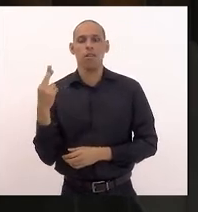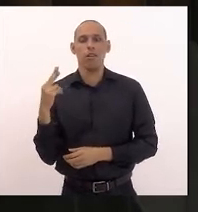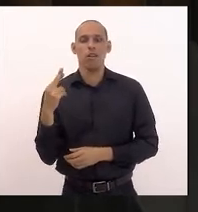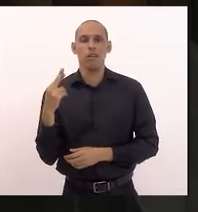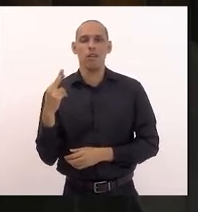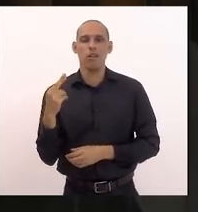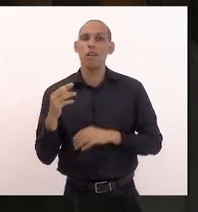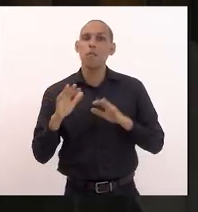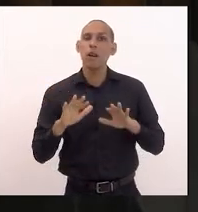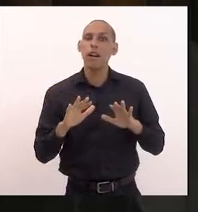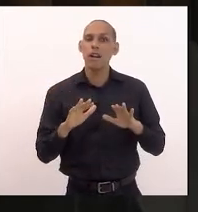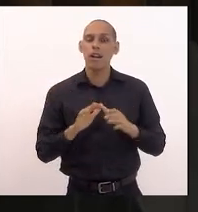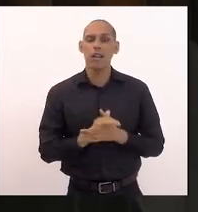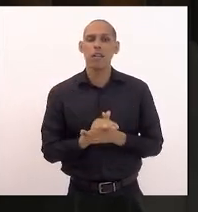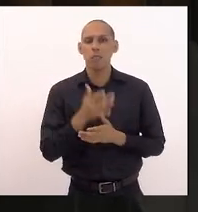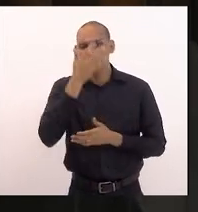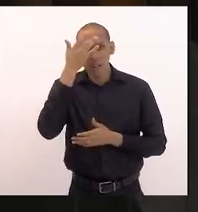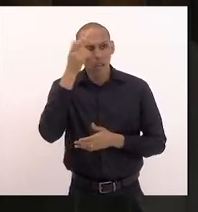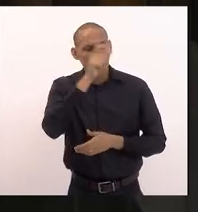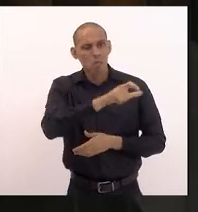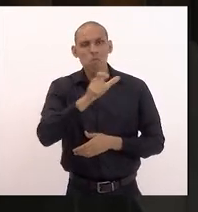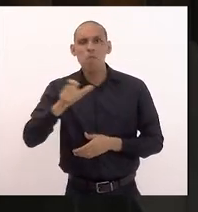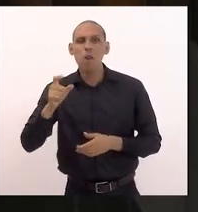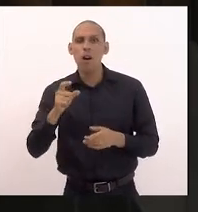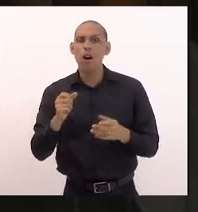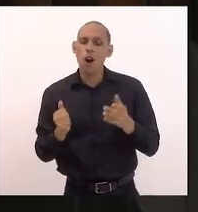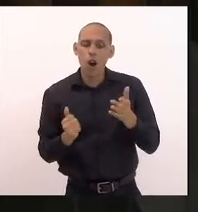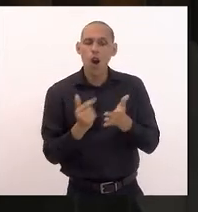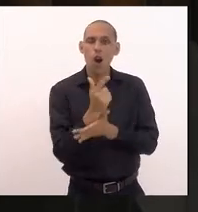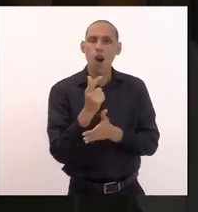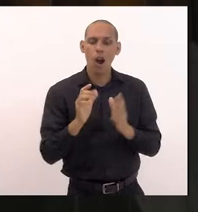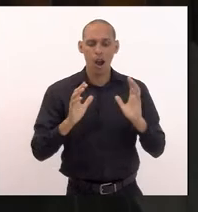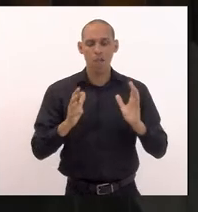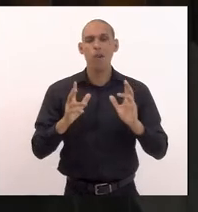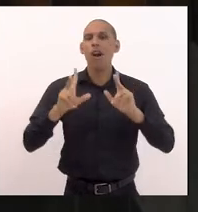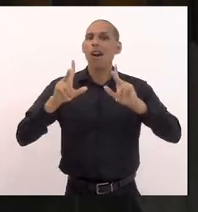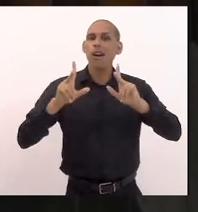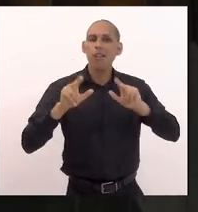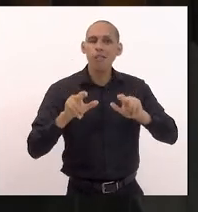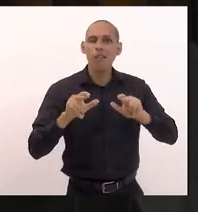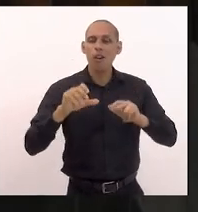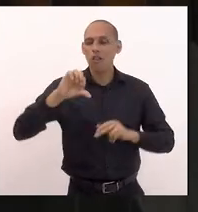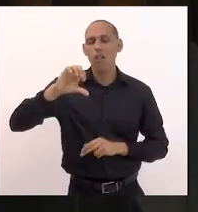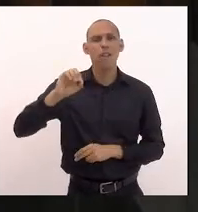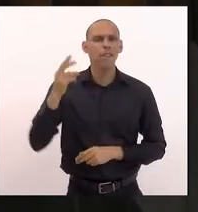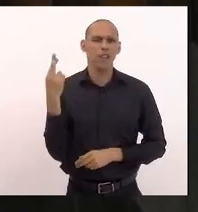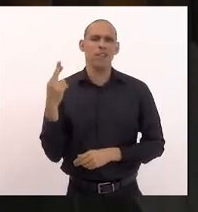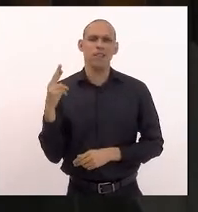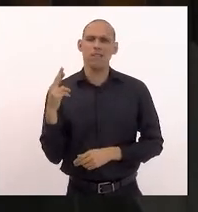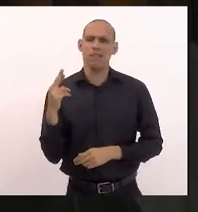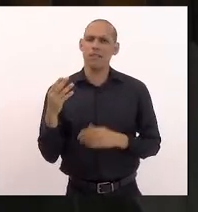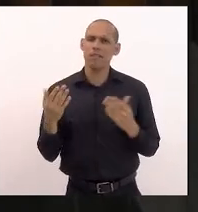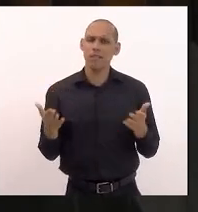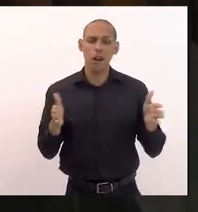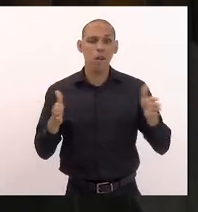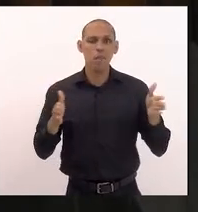teve pessoas que compraram essa bola com R$ 90 a gente exercendo um mandato independente e